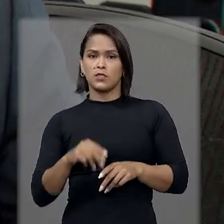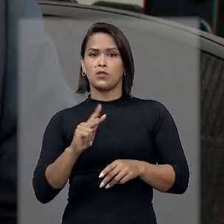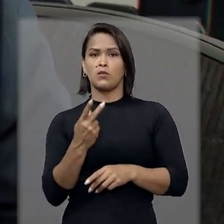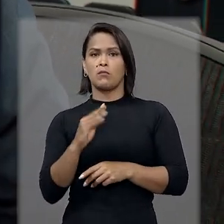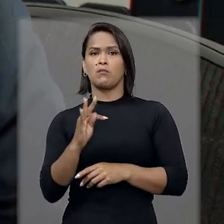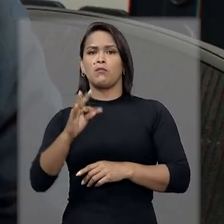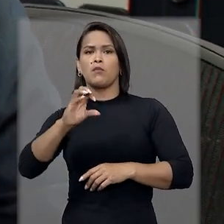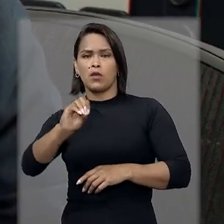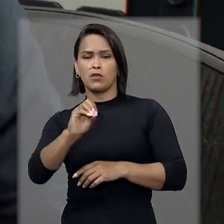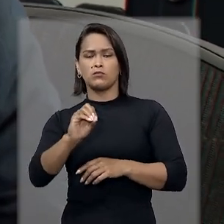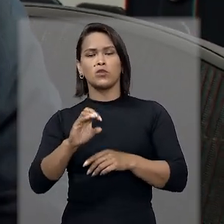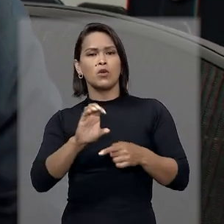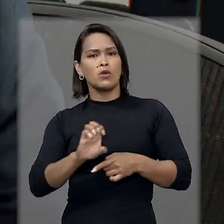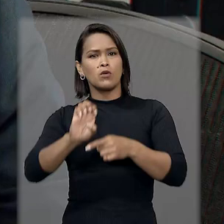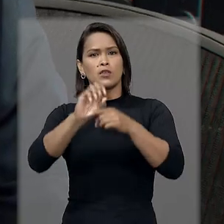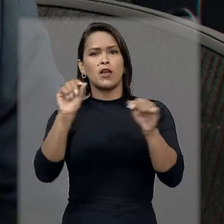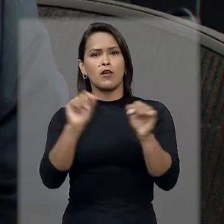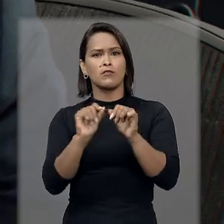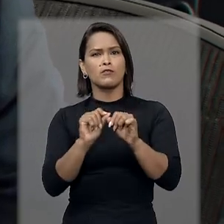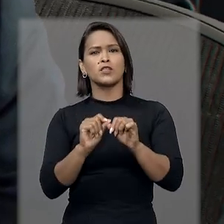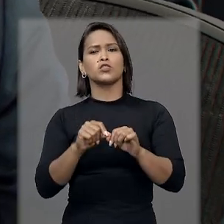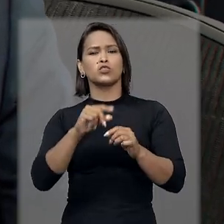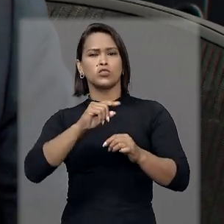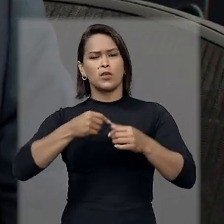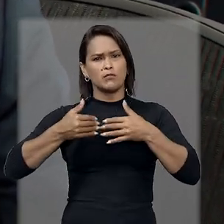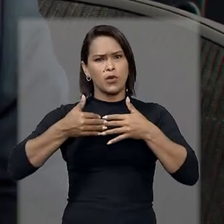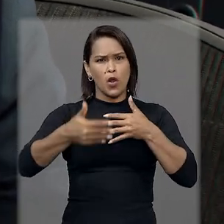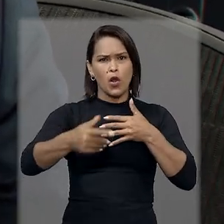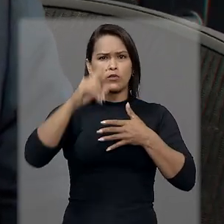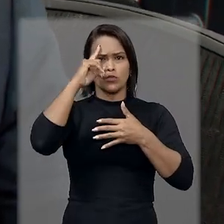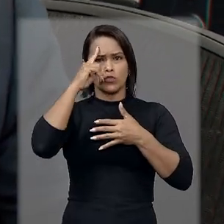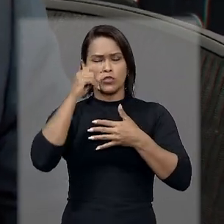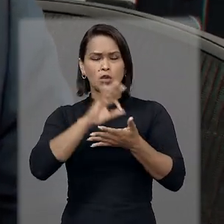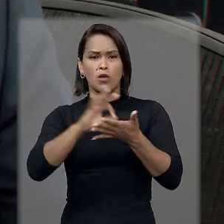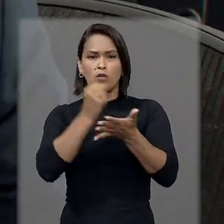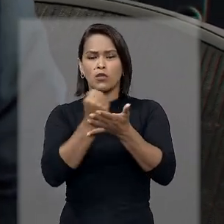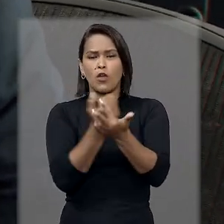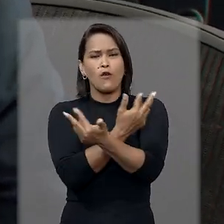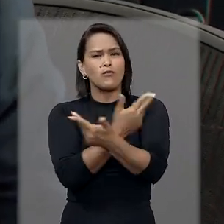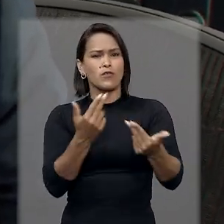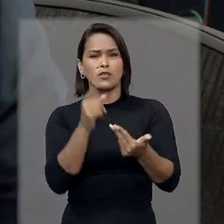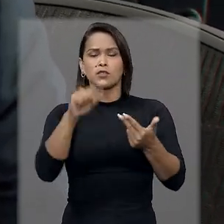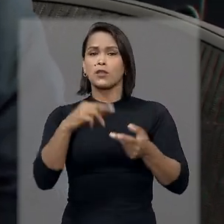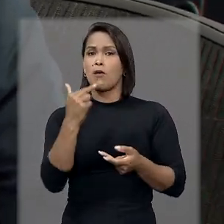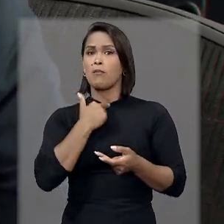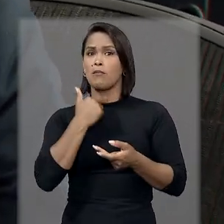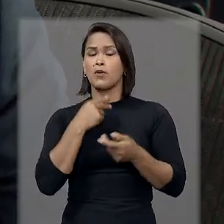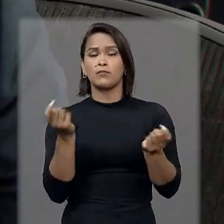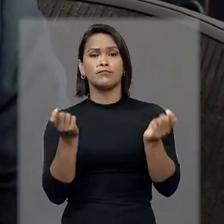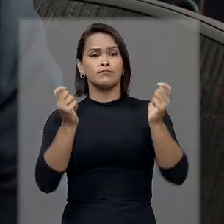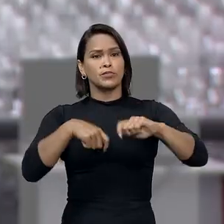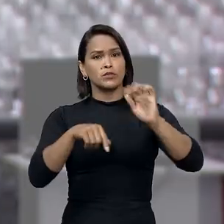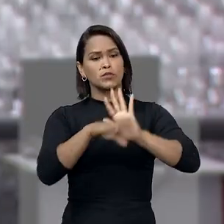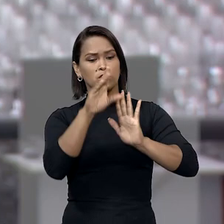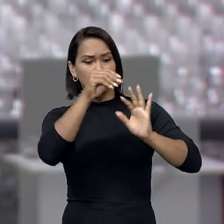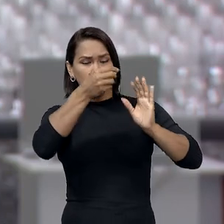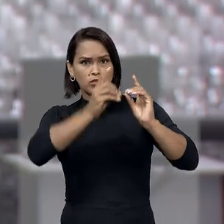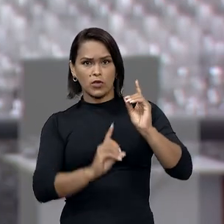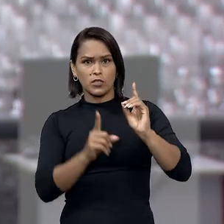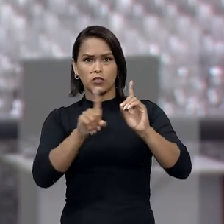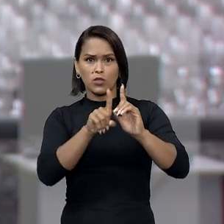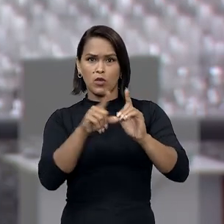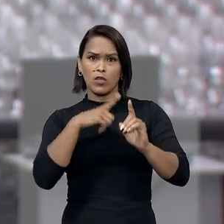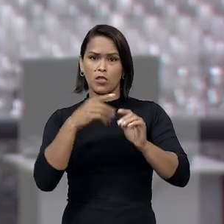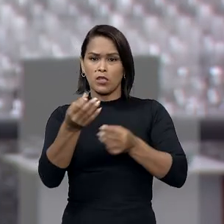Martins, o Estado realiza, de forma rotineira, contratações diversas e não pode estar em condição desvantajosa em